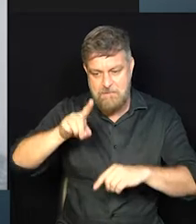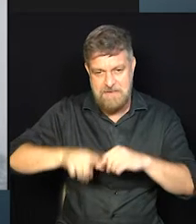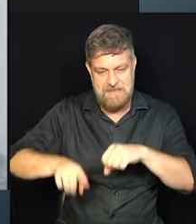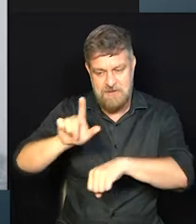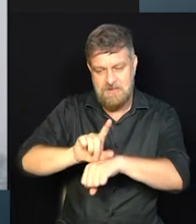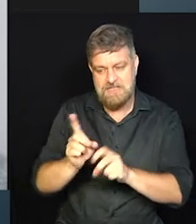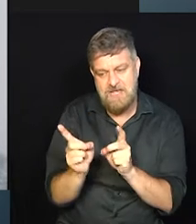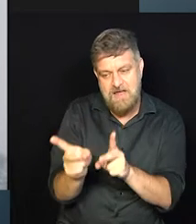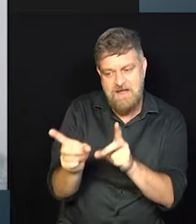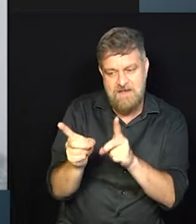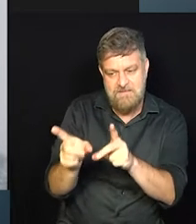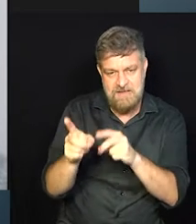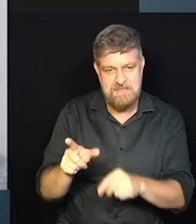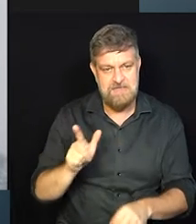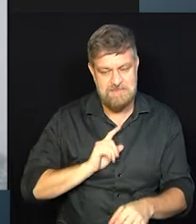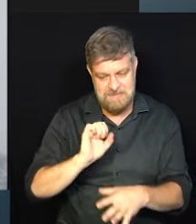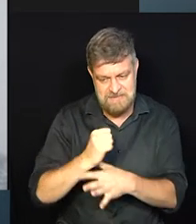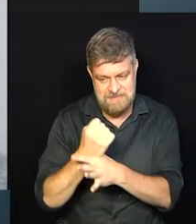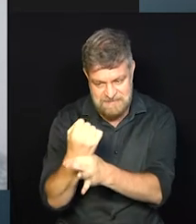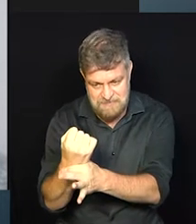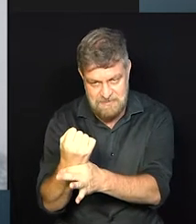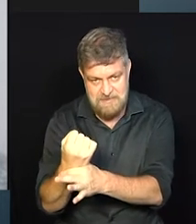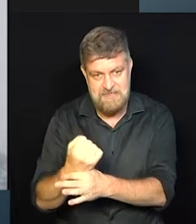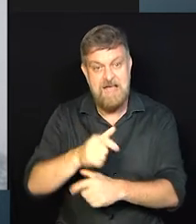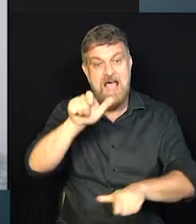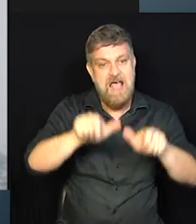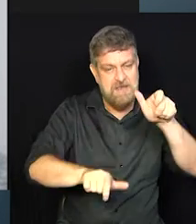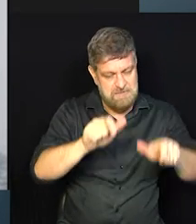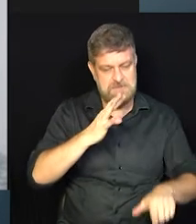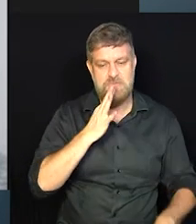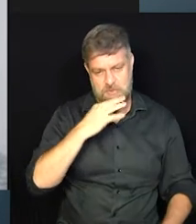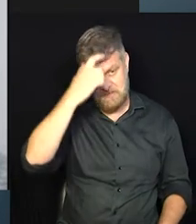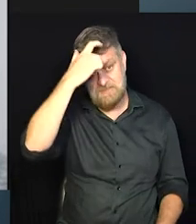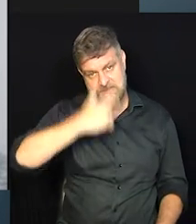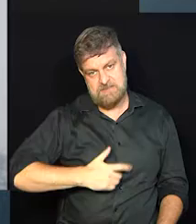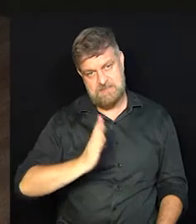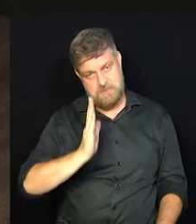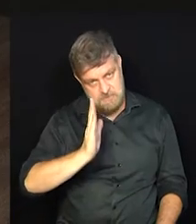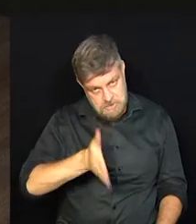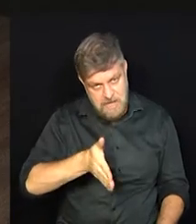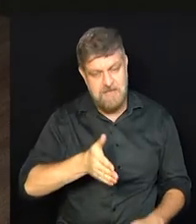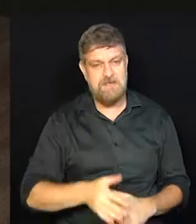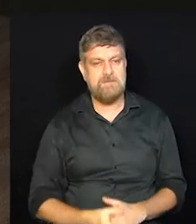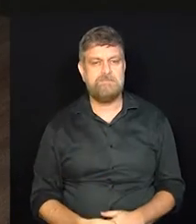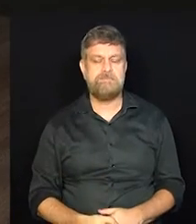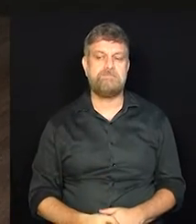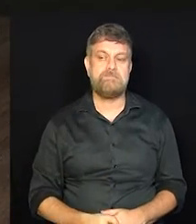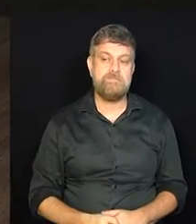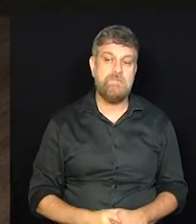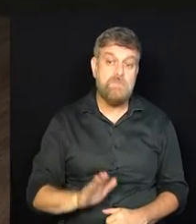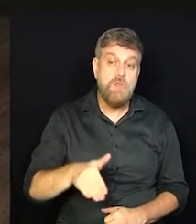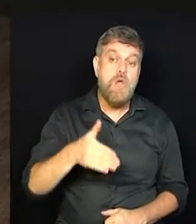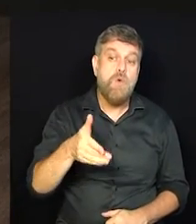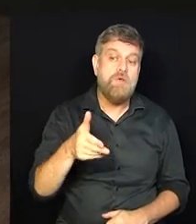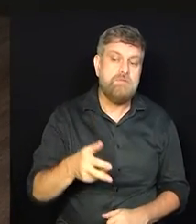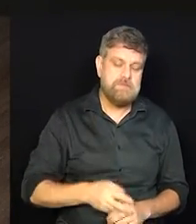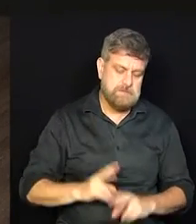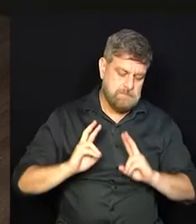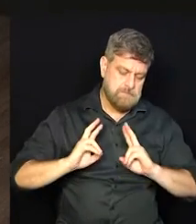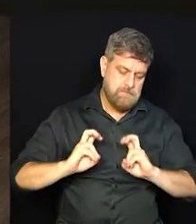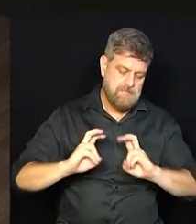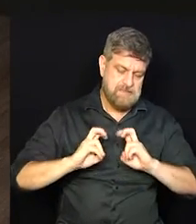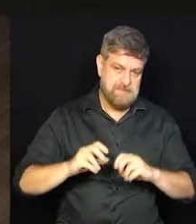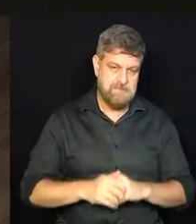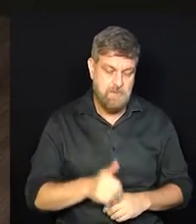vendas, né? De varejo, já com a garantia que eu já tinha muita gente ali me vendo. Quando você percebeu que se